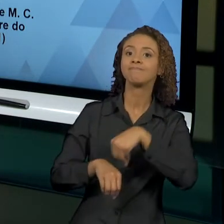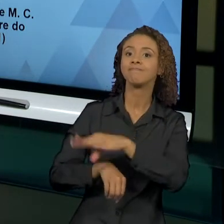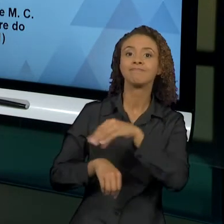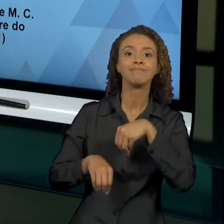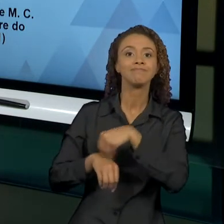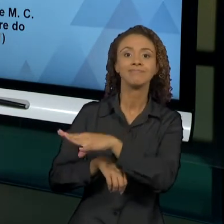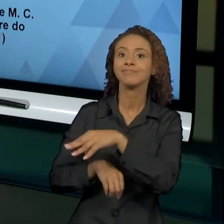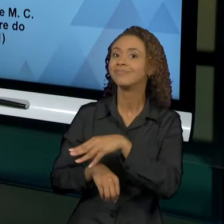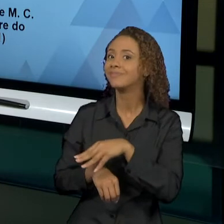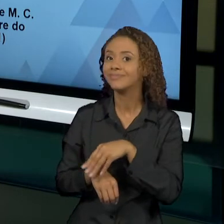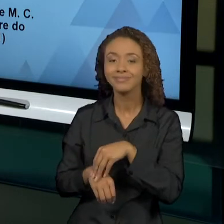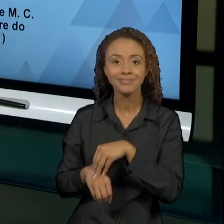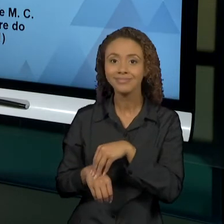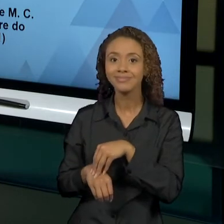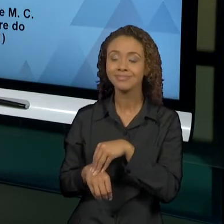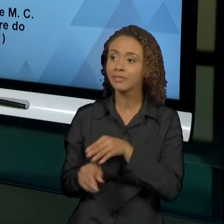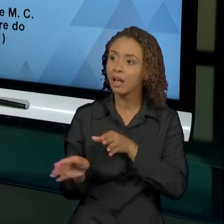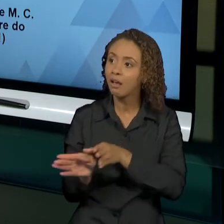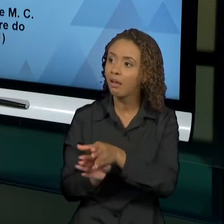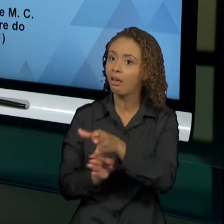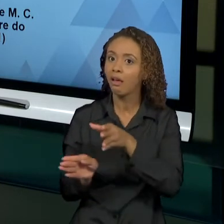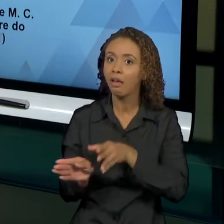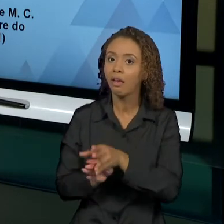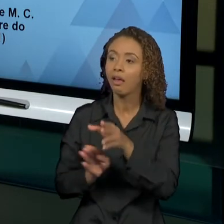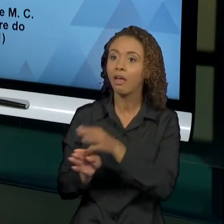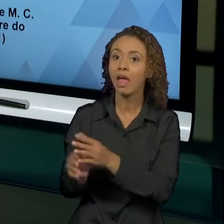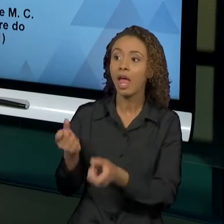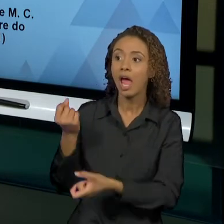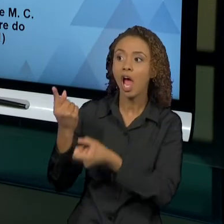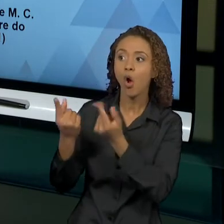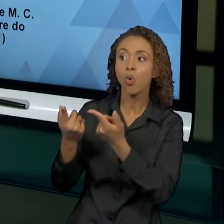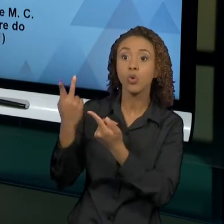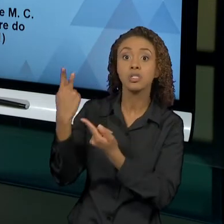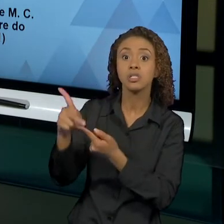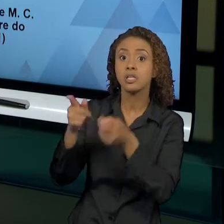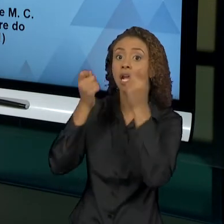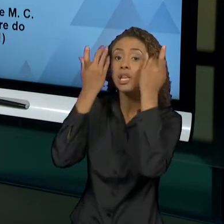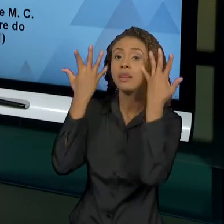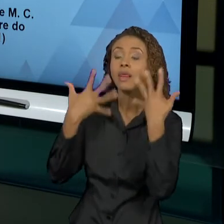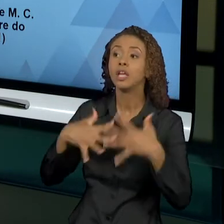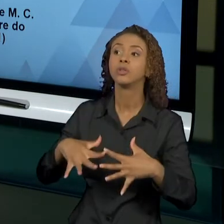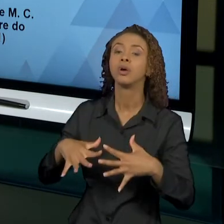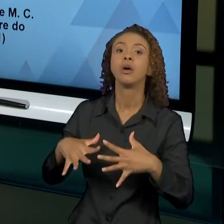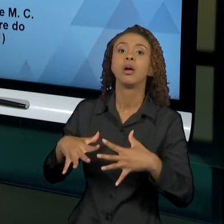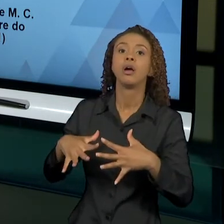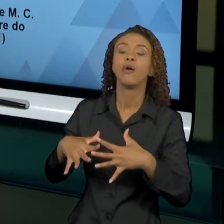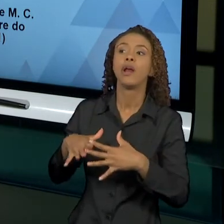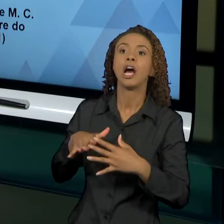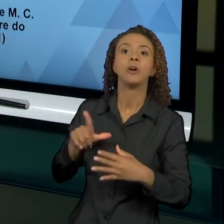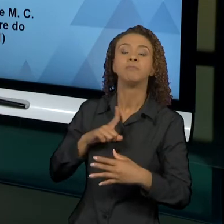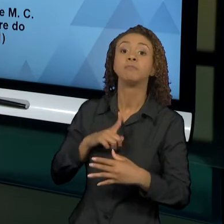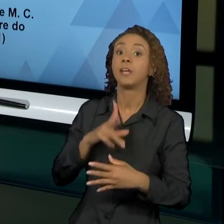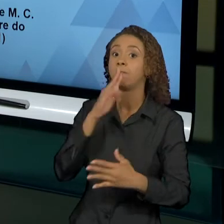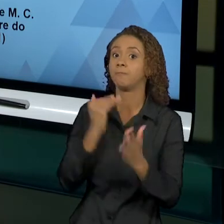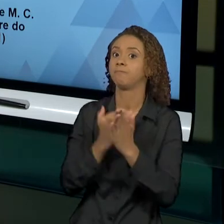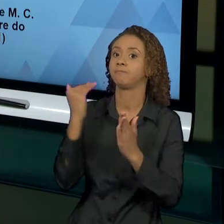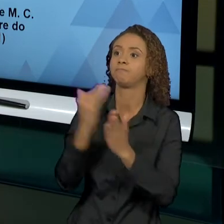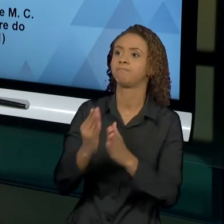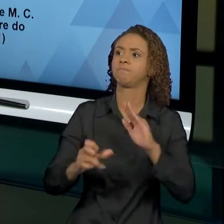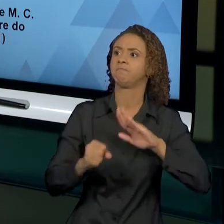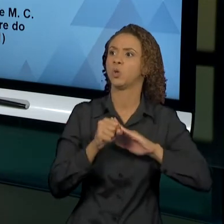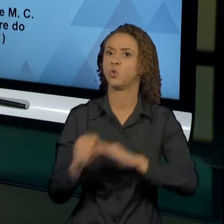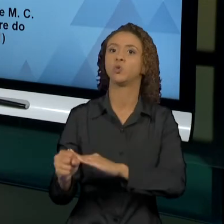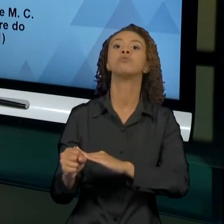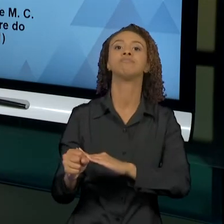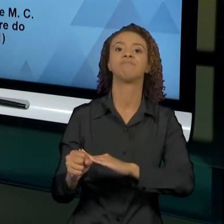esses excessivos impulsos fossem, de alguma forma, reprimidos. Então, o problema, o